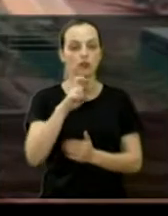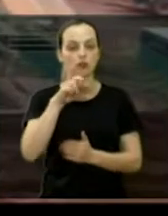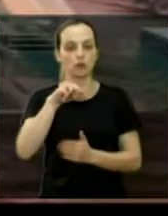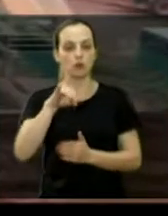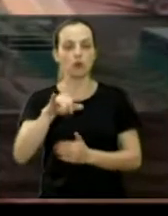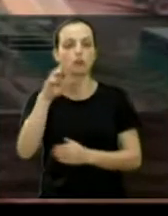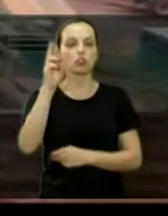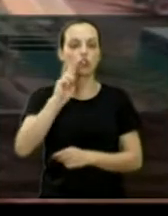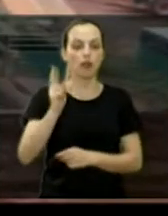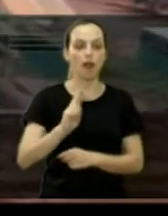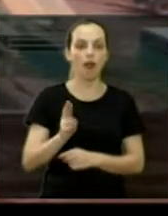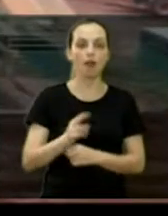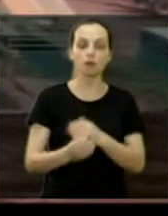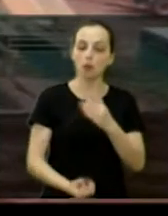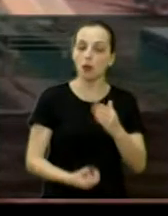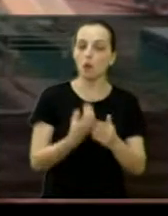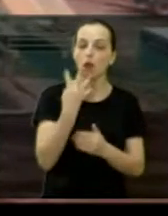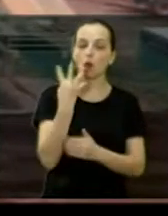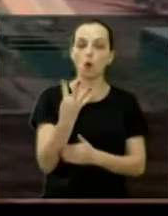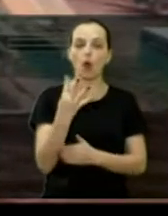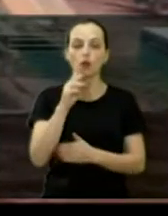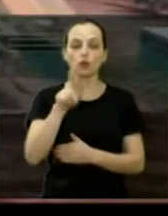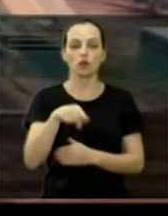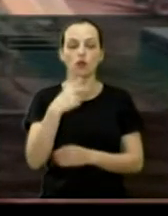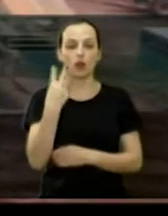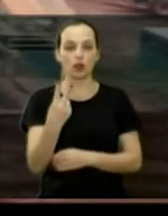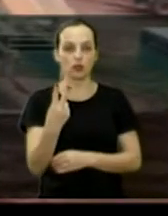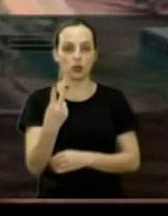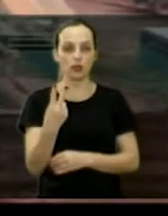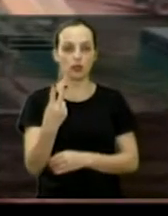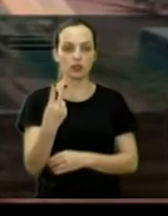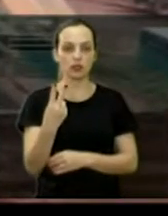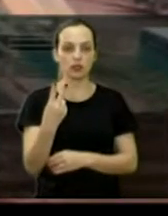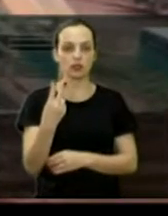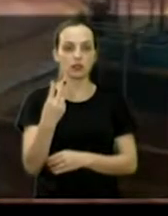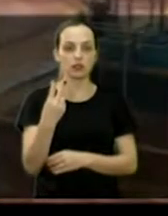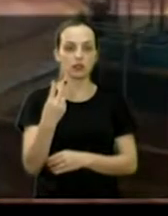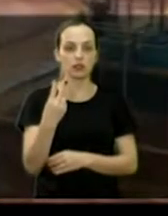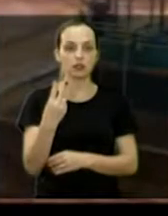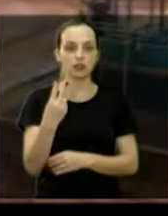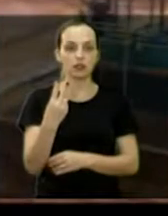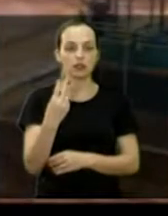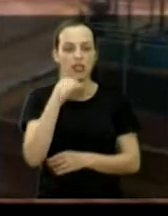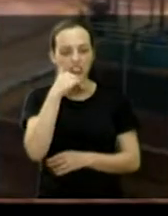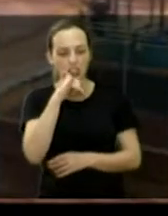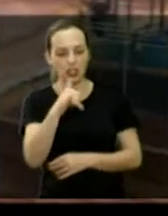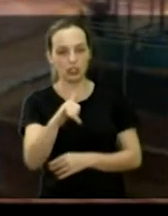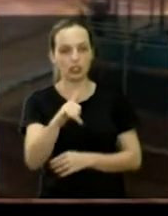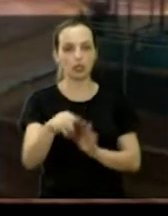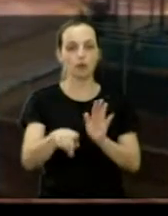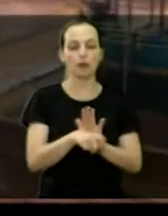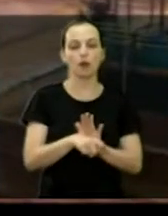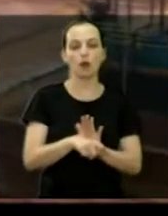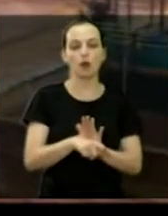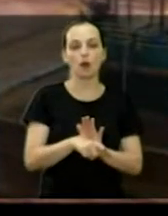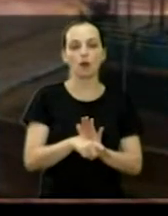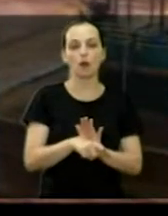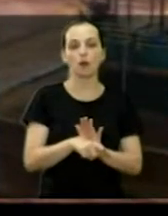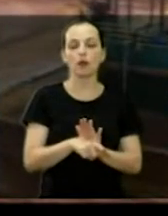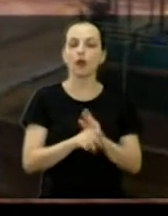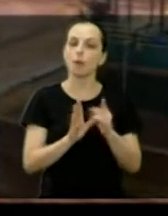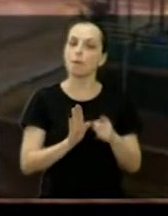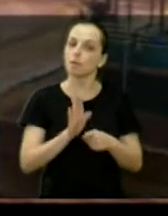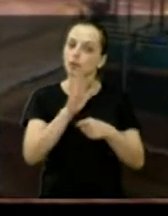para gerar 4,2 megawatts de energia, dá para abastecer